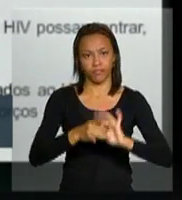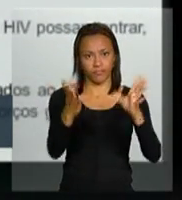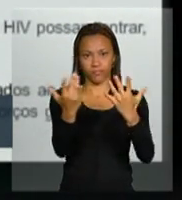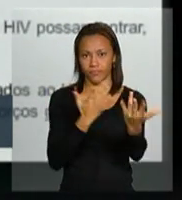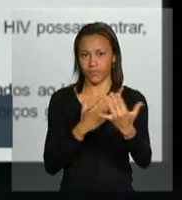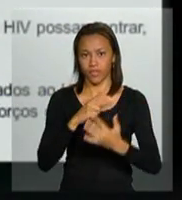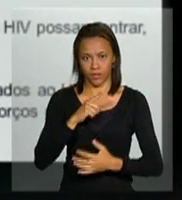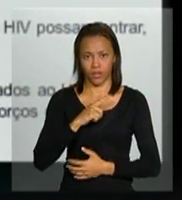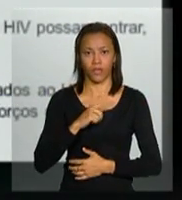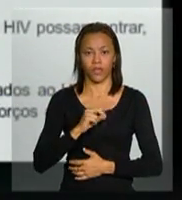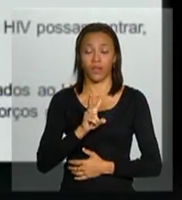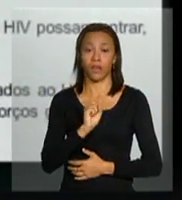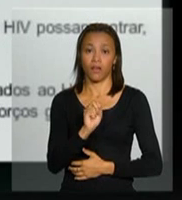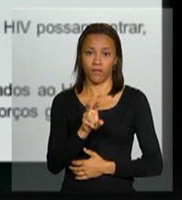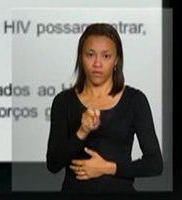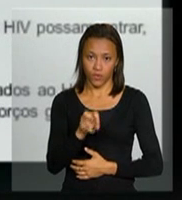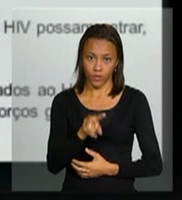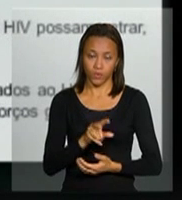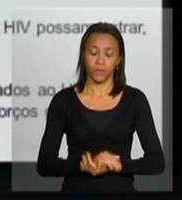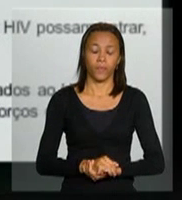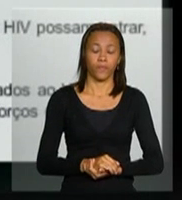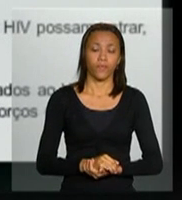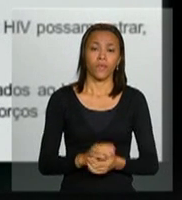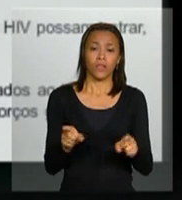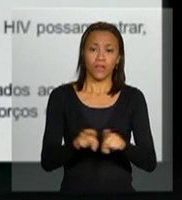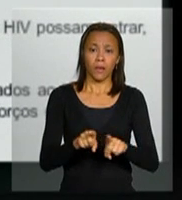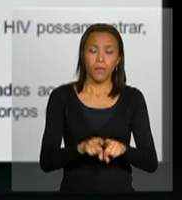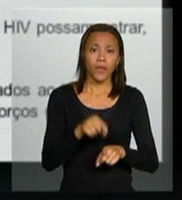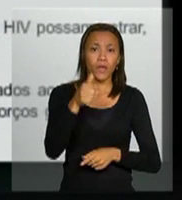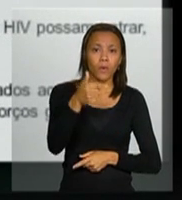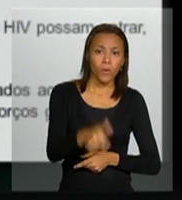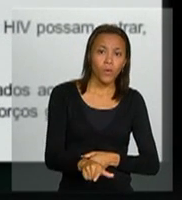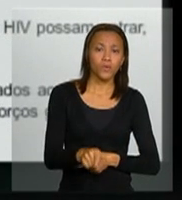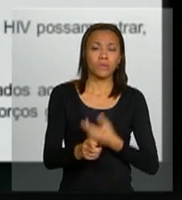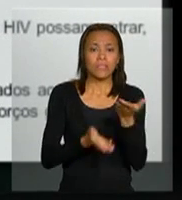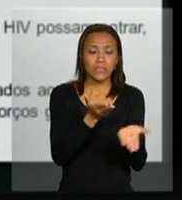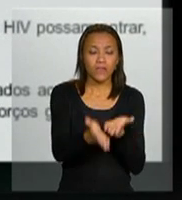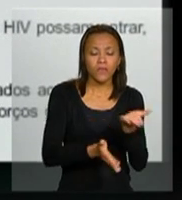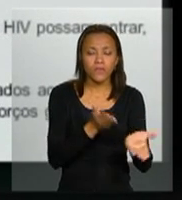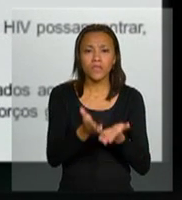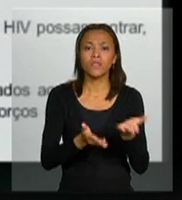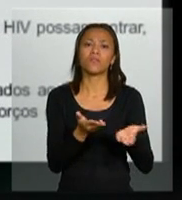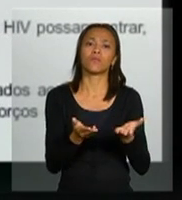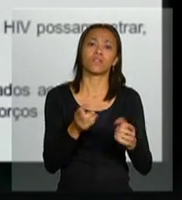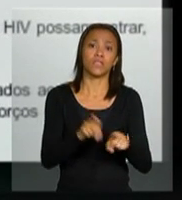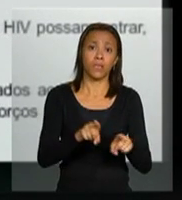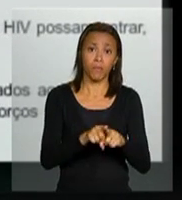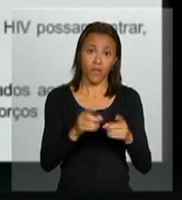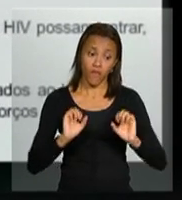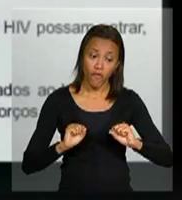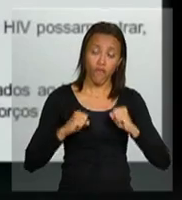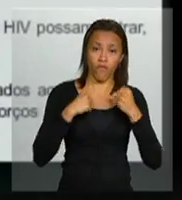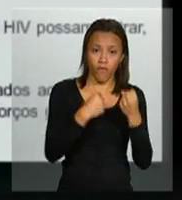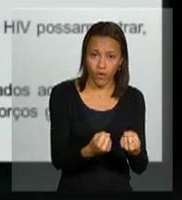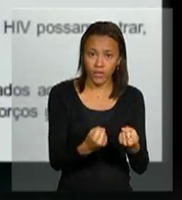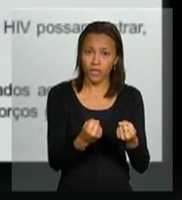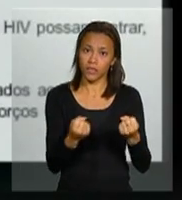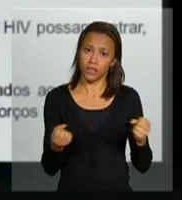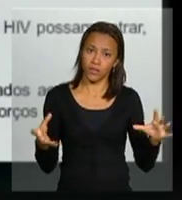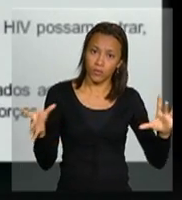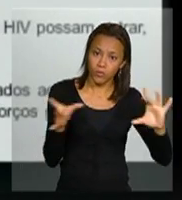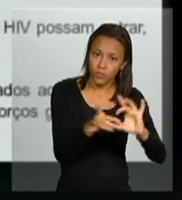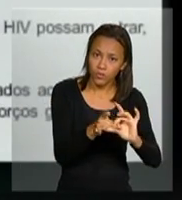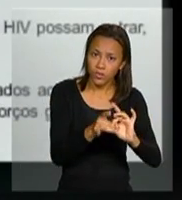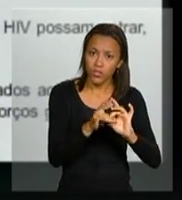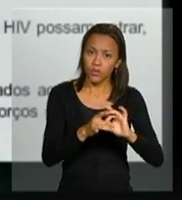Eliminar sistemas paralelos para serviços relacionados ao HIV e fortalecer a integração à resposta à AIDS nos